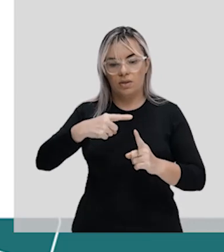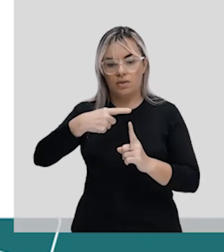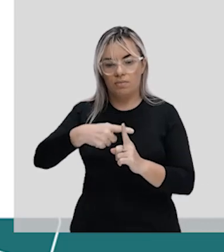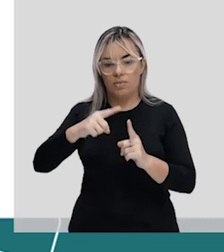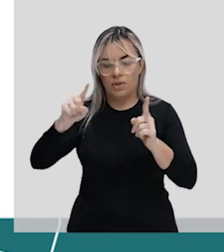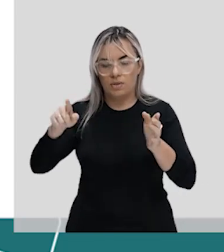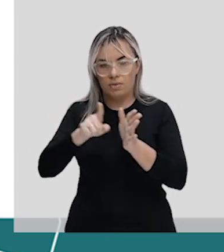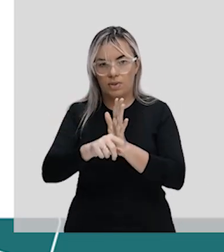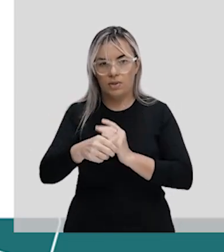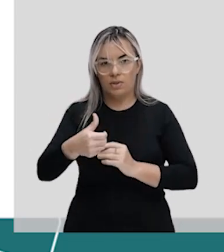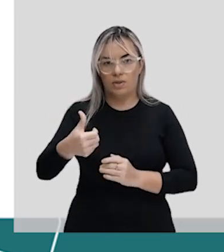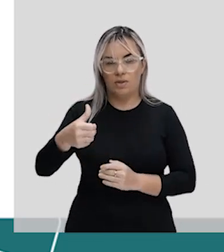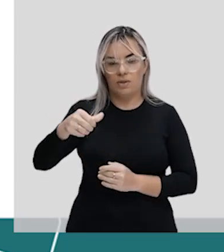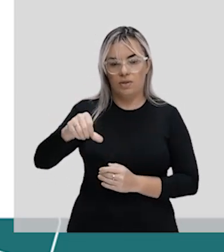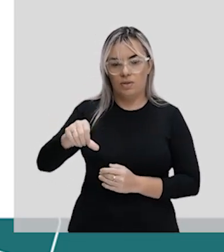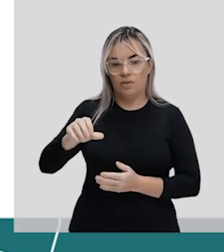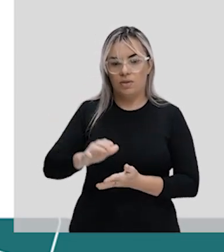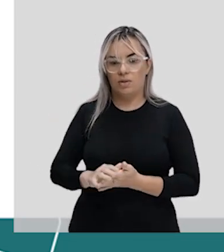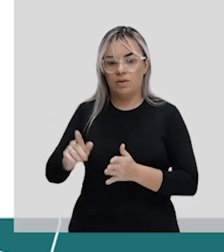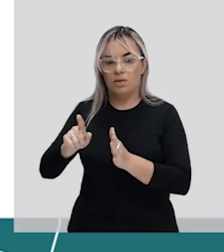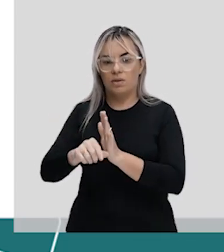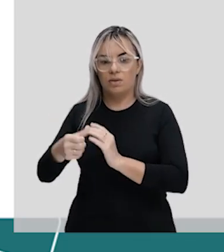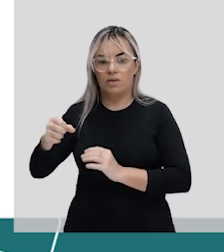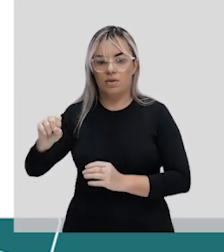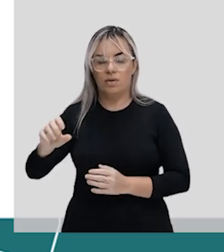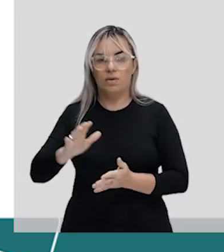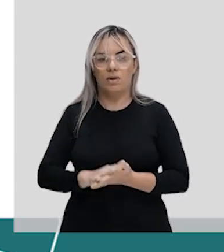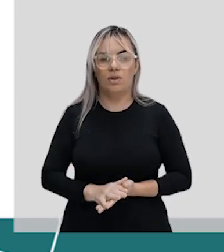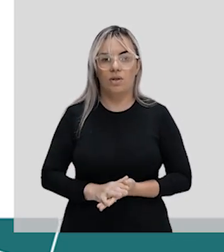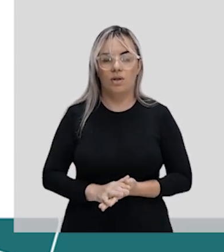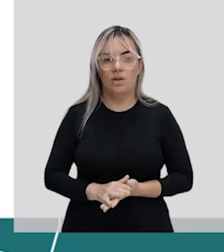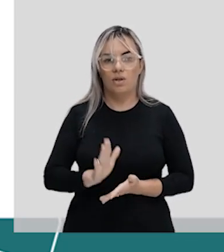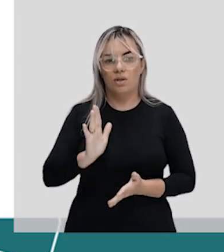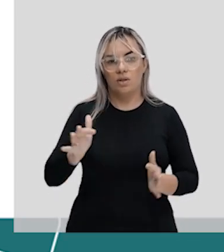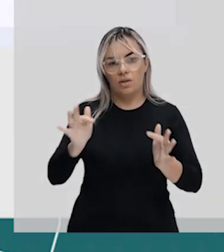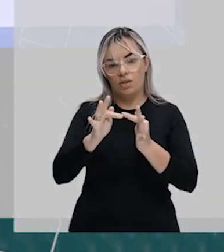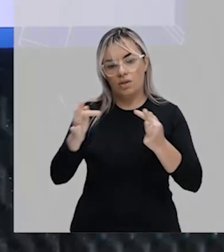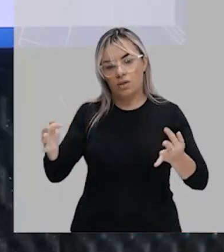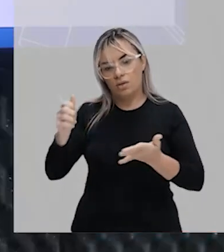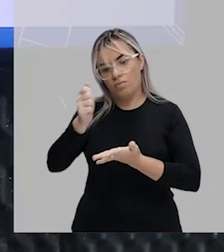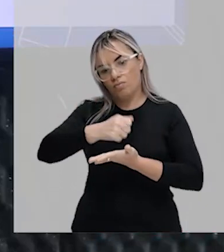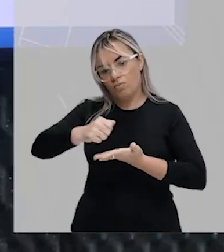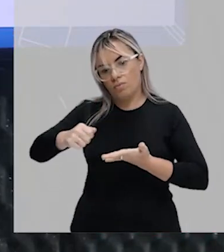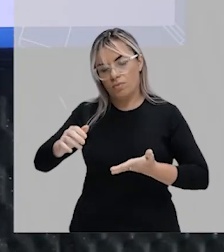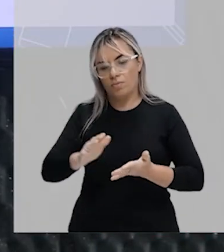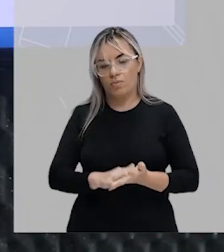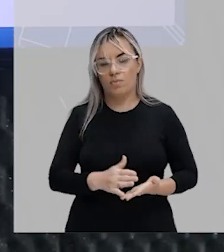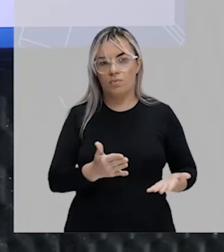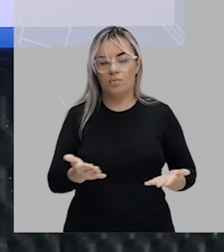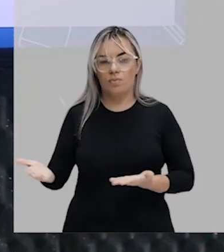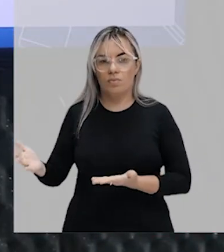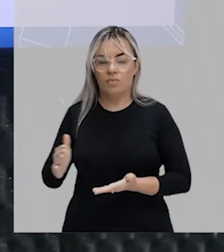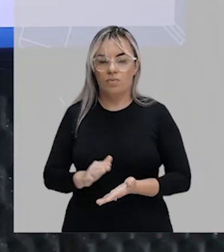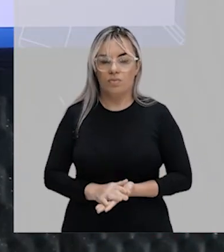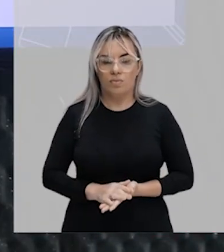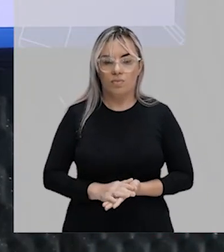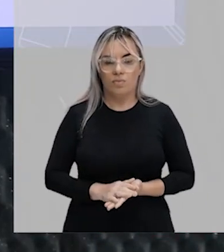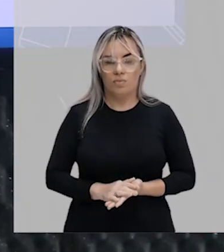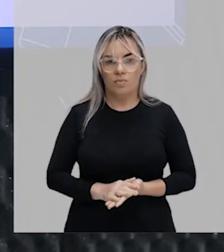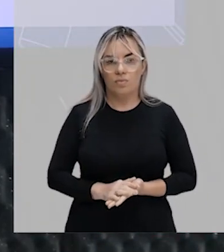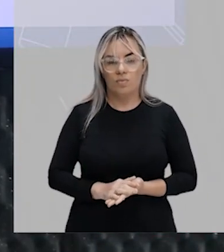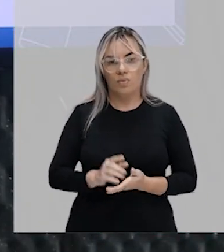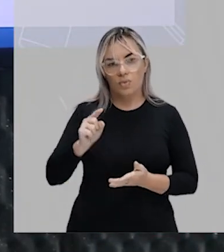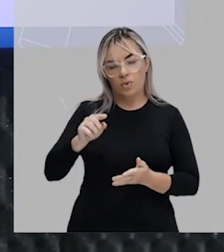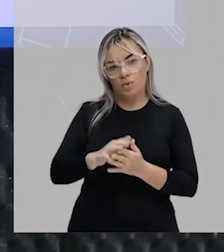Então, para resolver, né, eu já simplifiquei a escrita, tá? Tirei aquele parênteses lá, fiz o